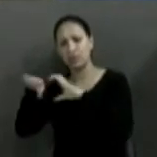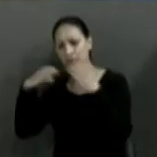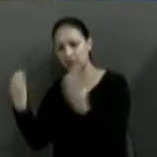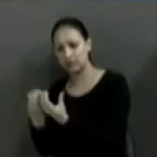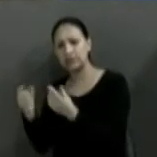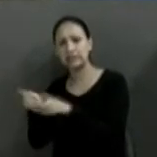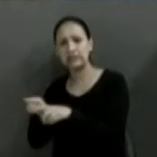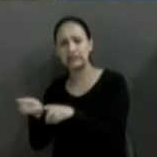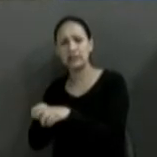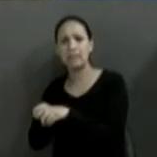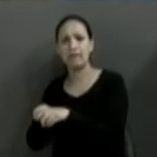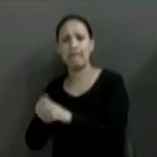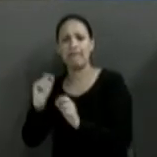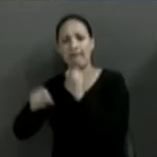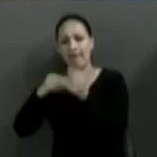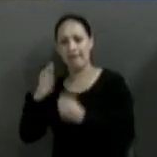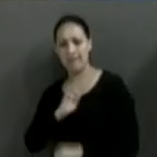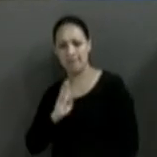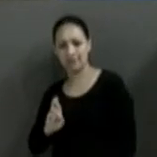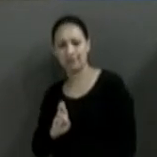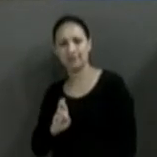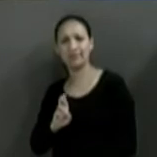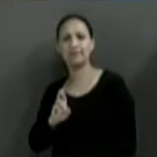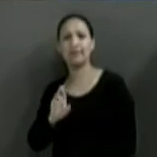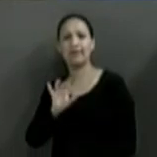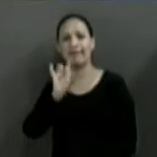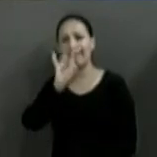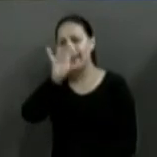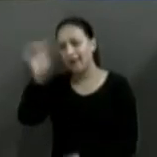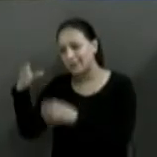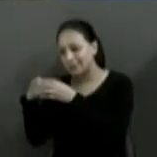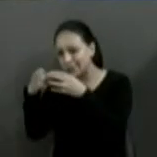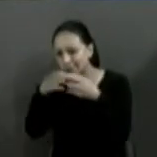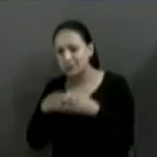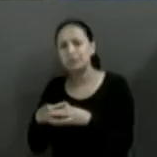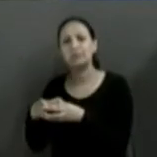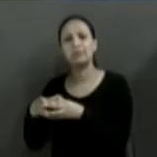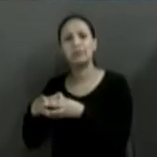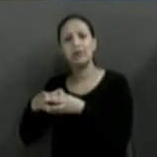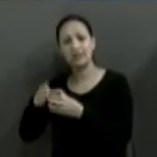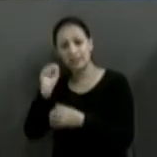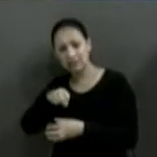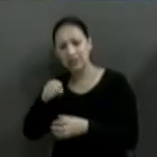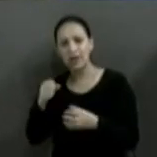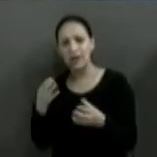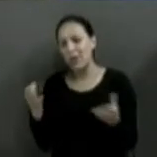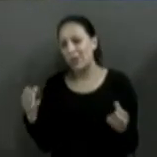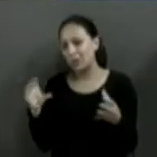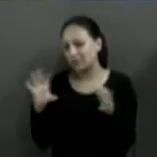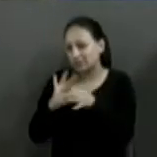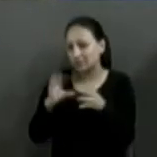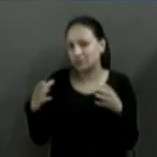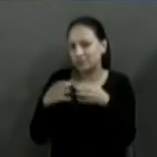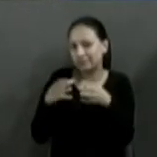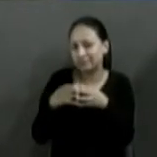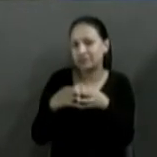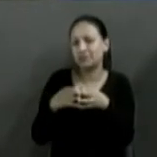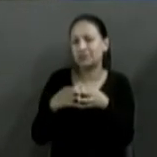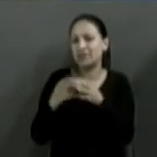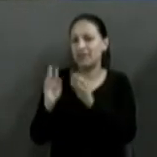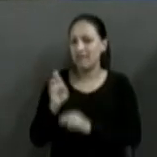representativas de classe, para que a gente possa, sim, formar uma equipe, uma equipe coesa, mas uma equipe realmente